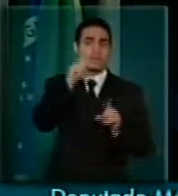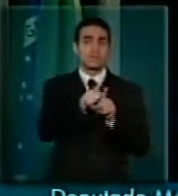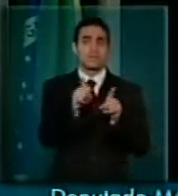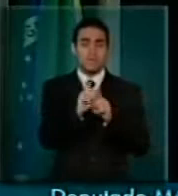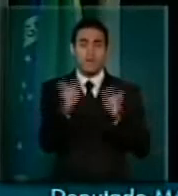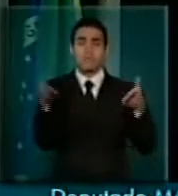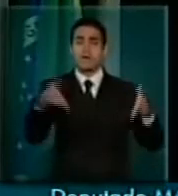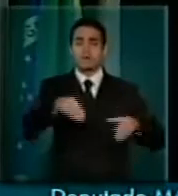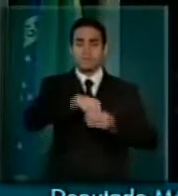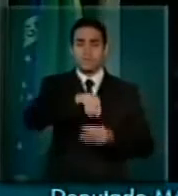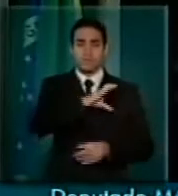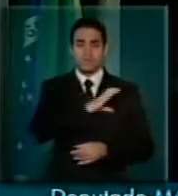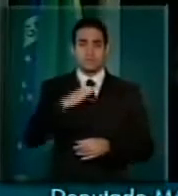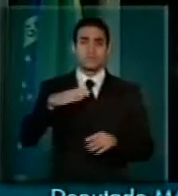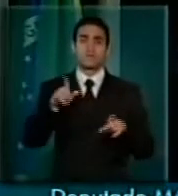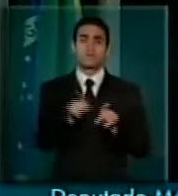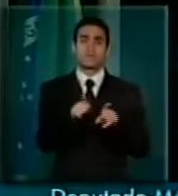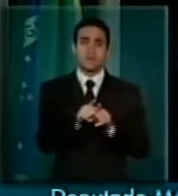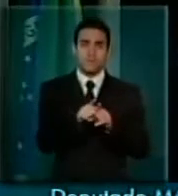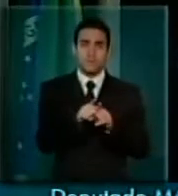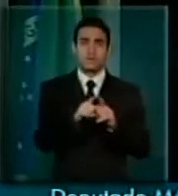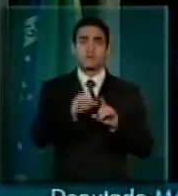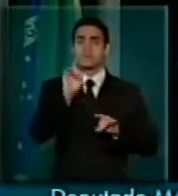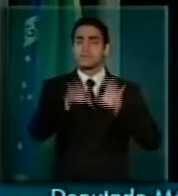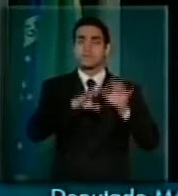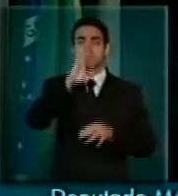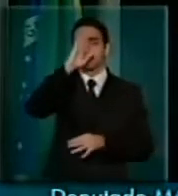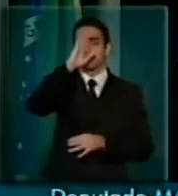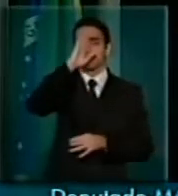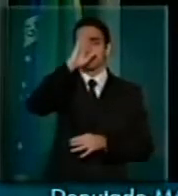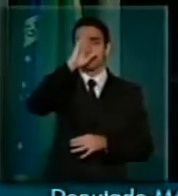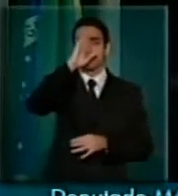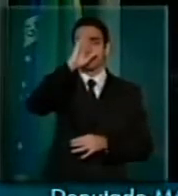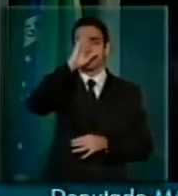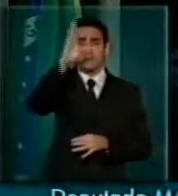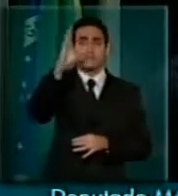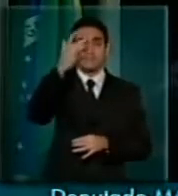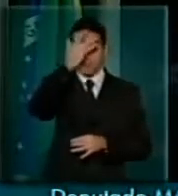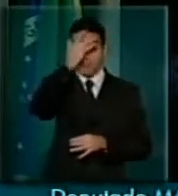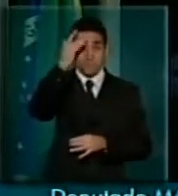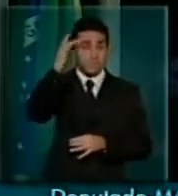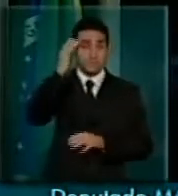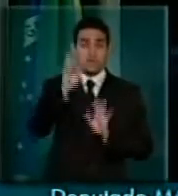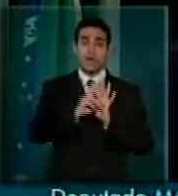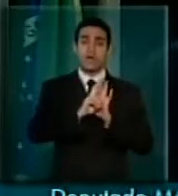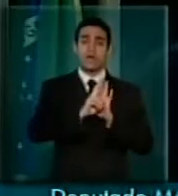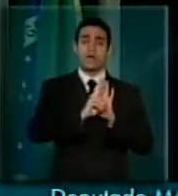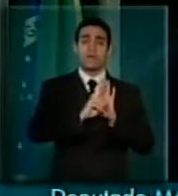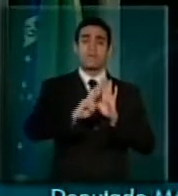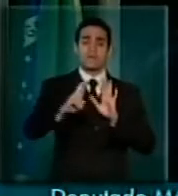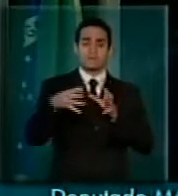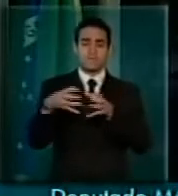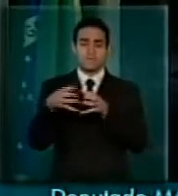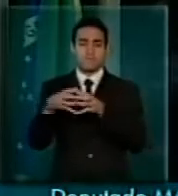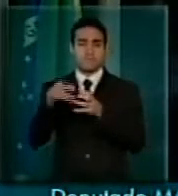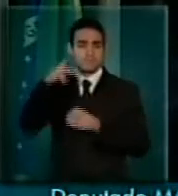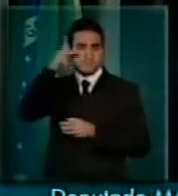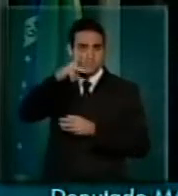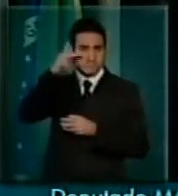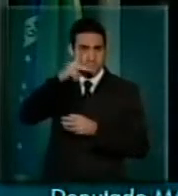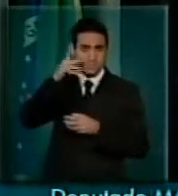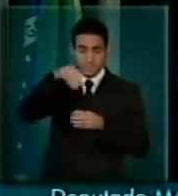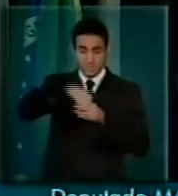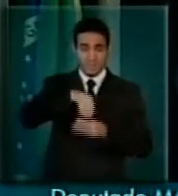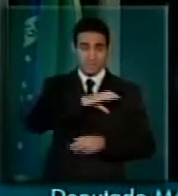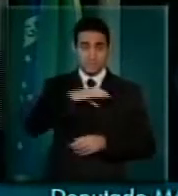fazem parte desta comissão, especialmente os representantes das bancadas naquela